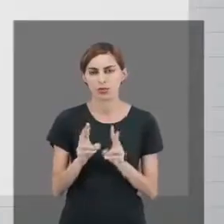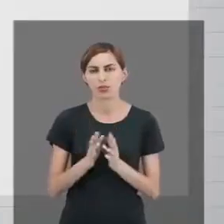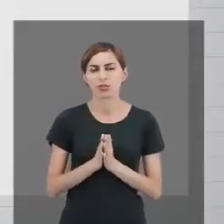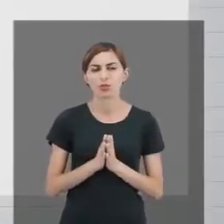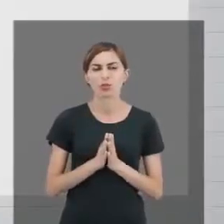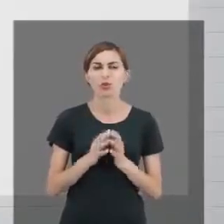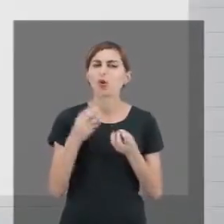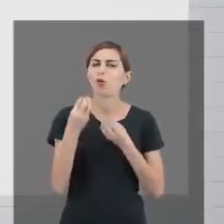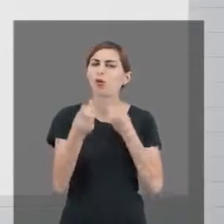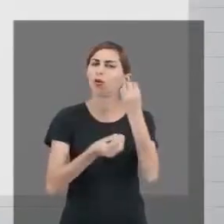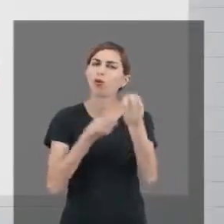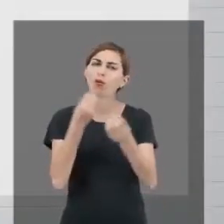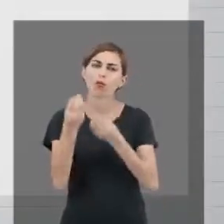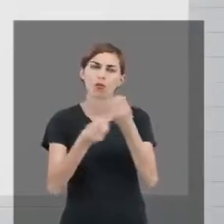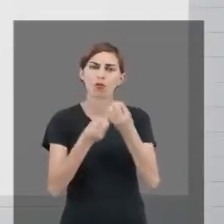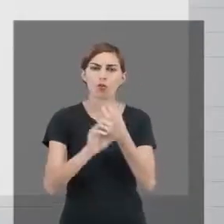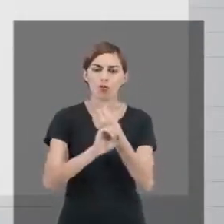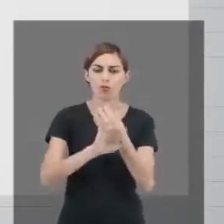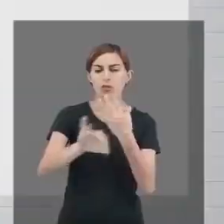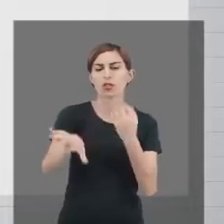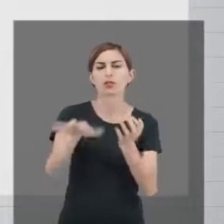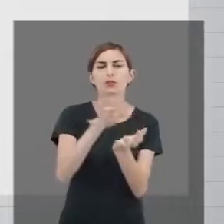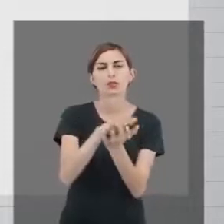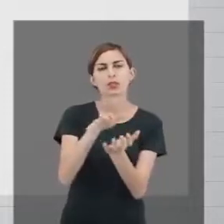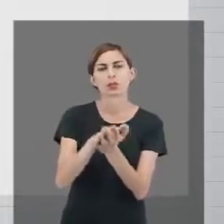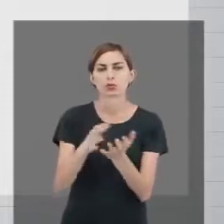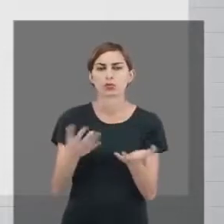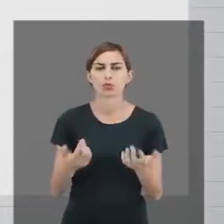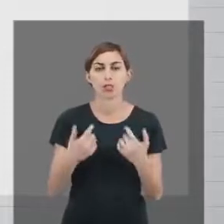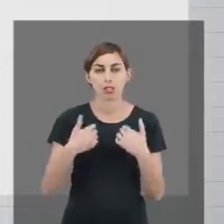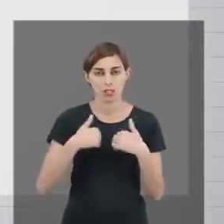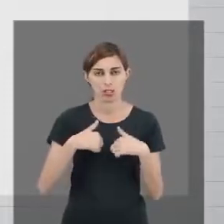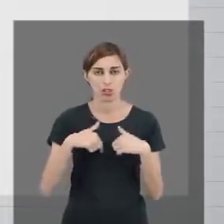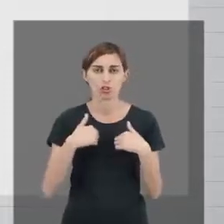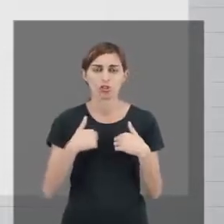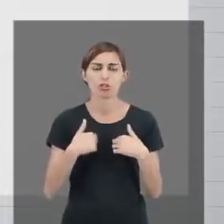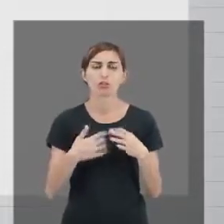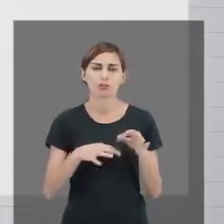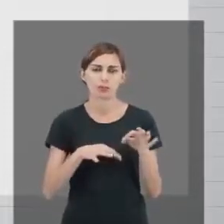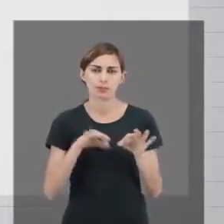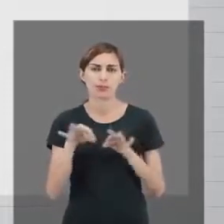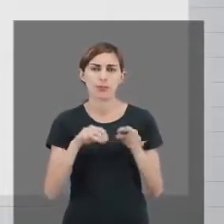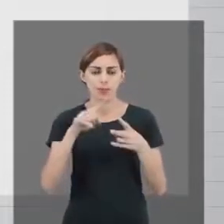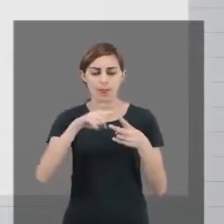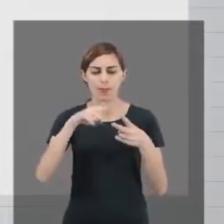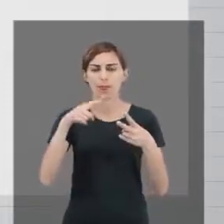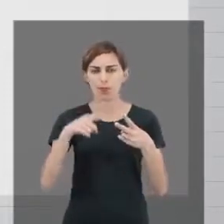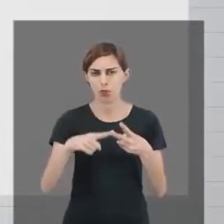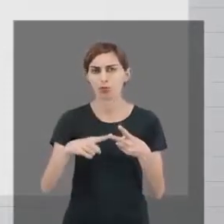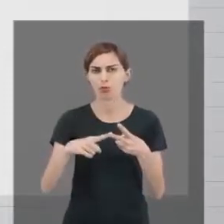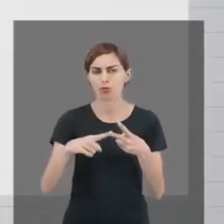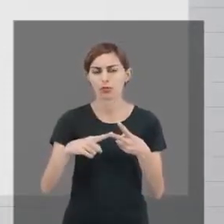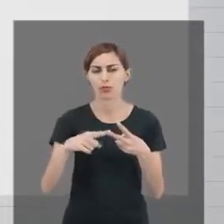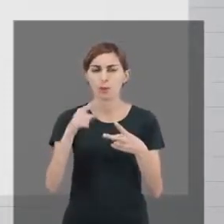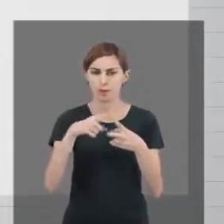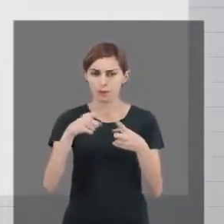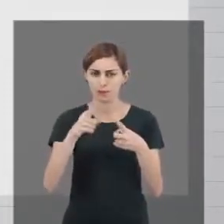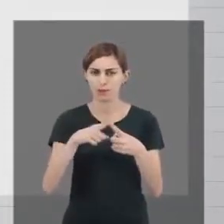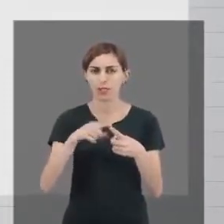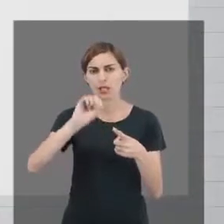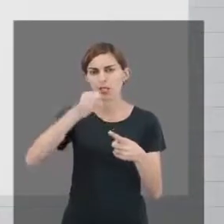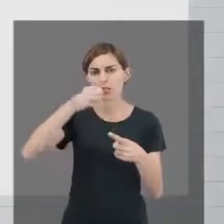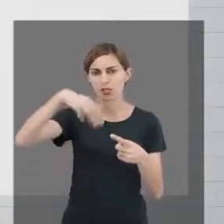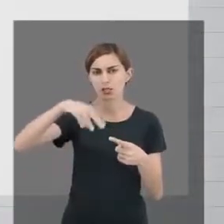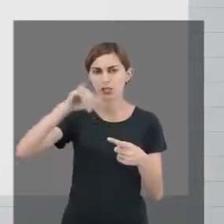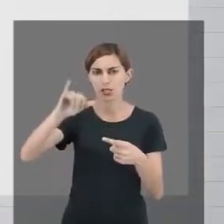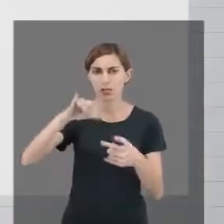Nossa, como é que funciona a EAD Pernambuco? A gente oferta dois formatos específicos. Um é o